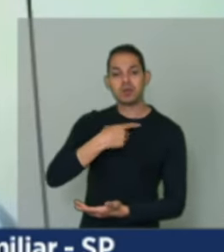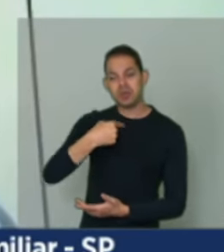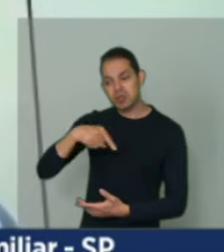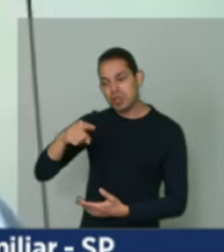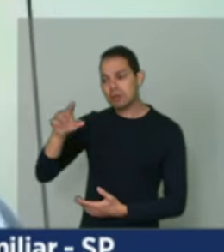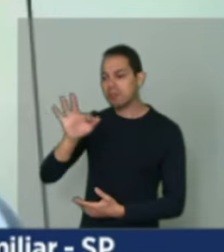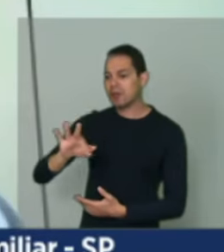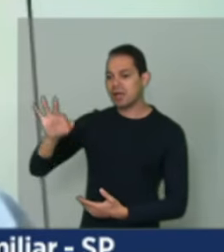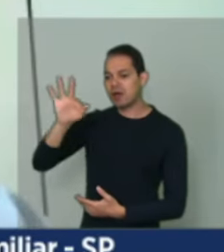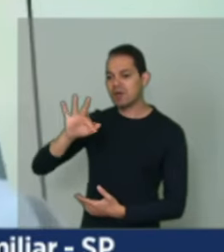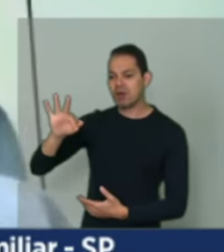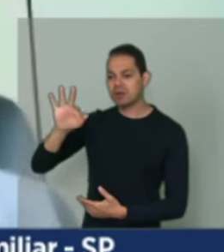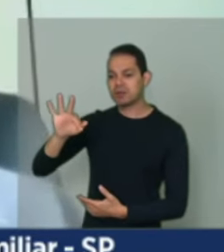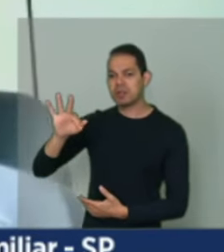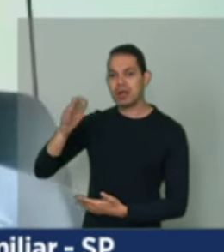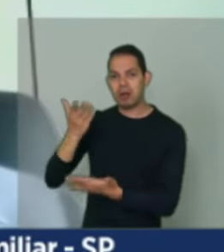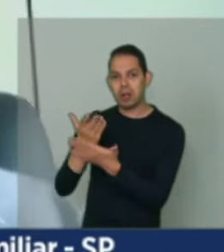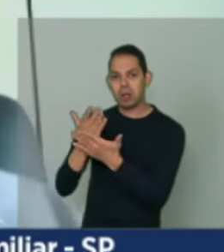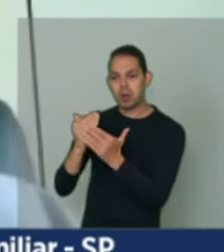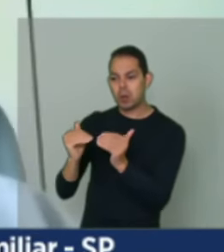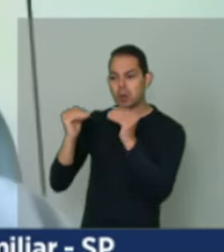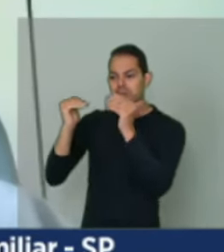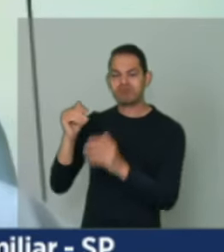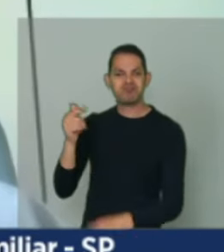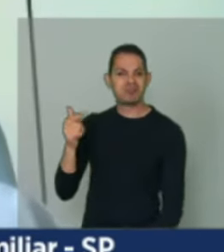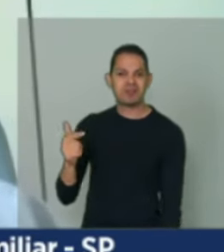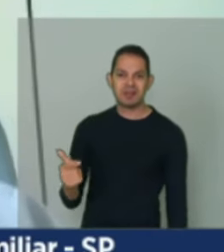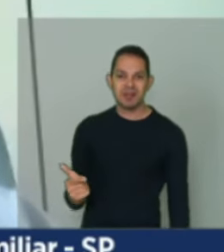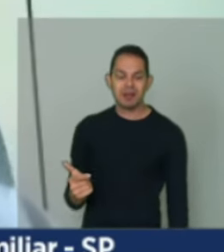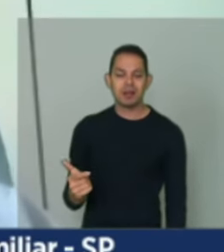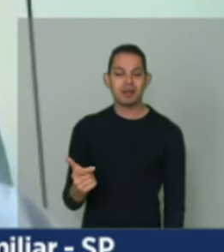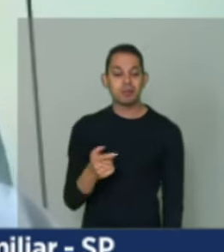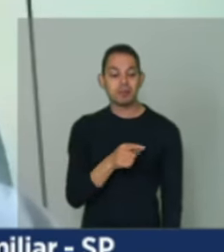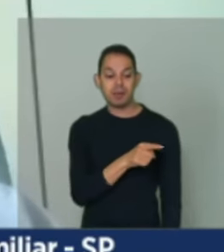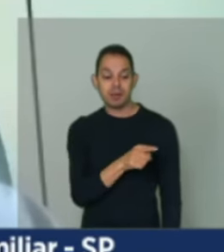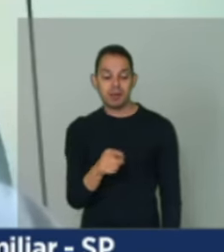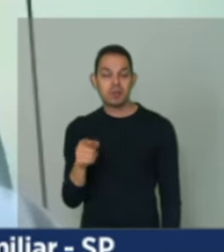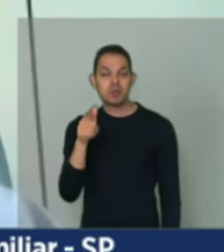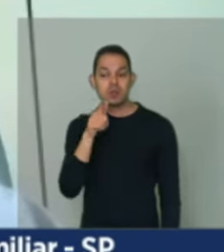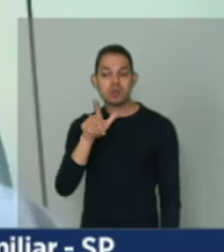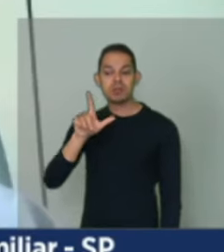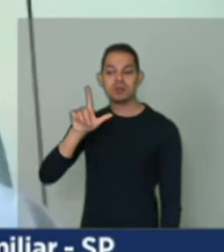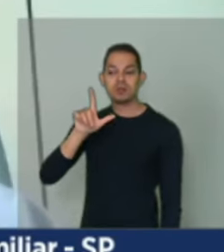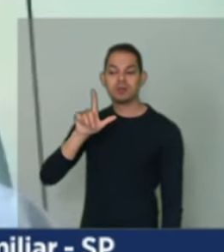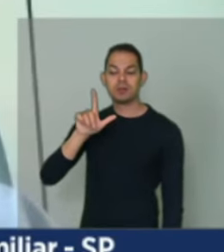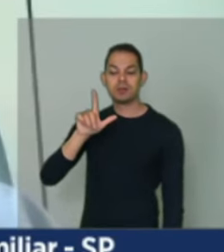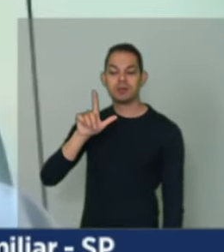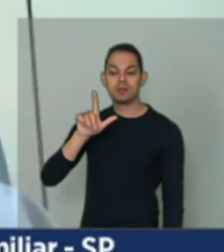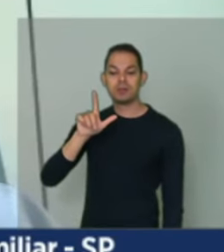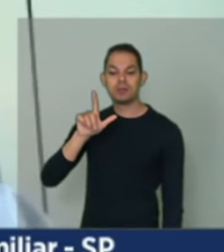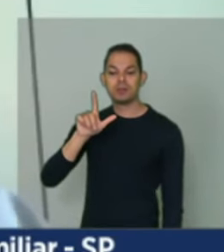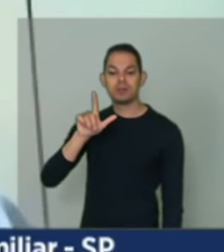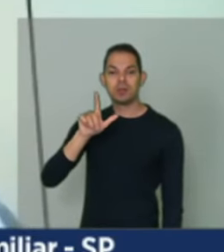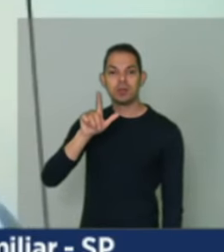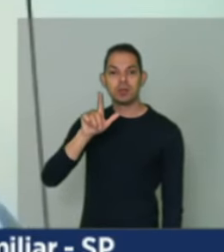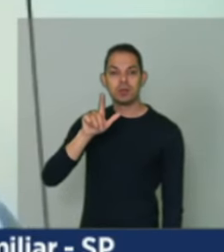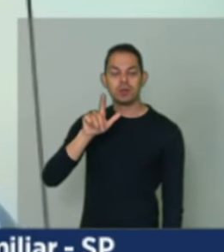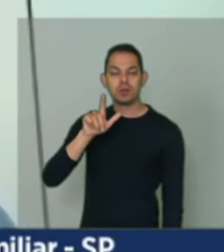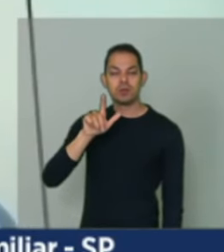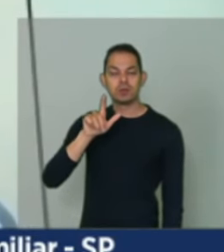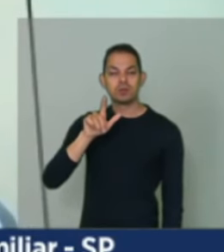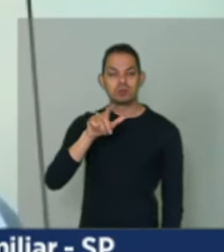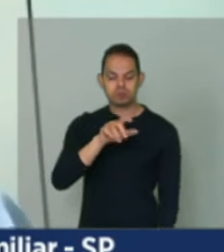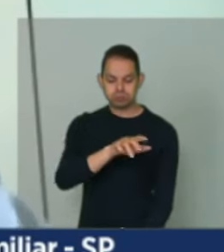e para que tenha ele ali em sua volta para o